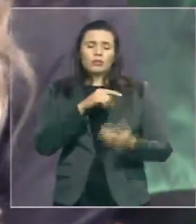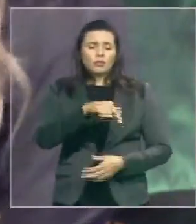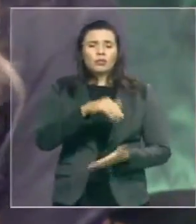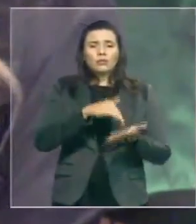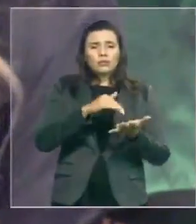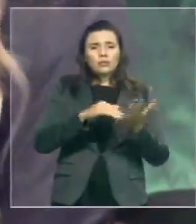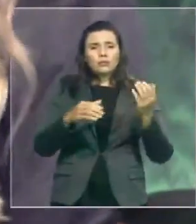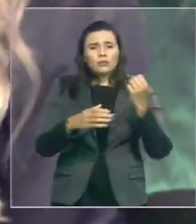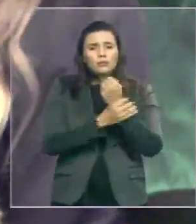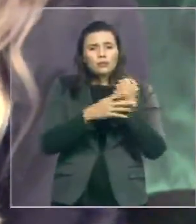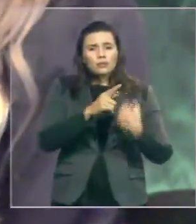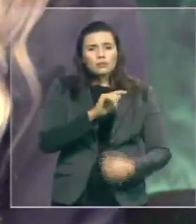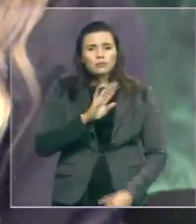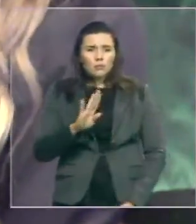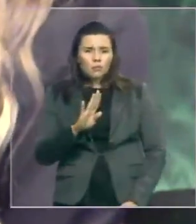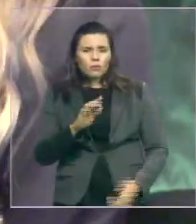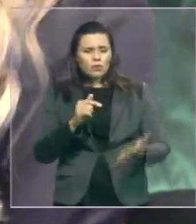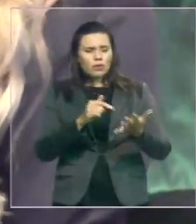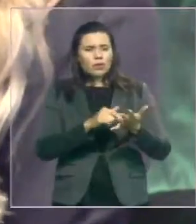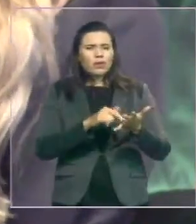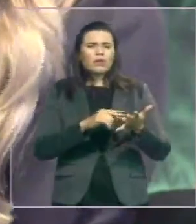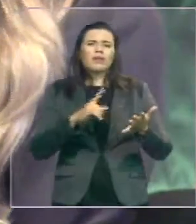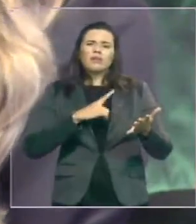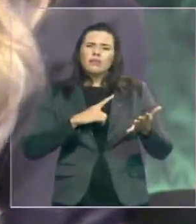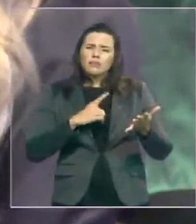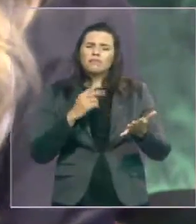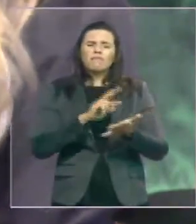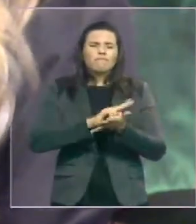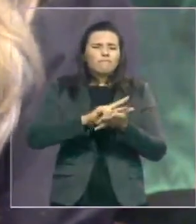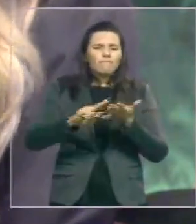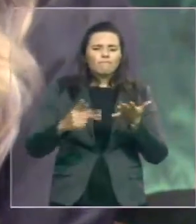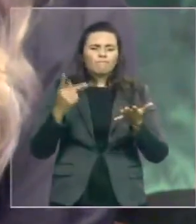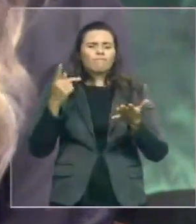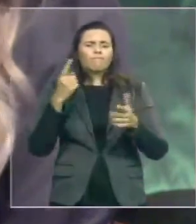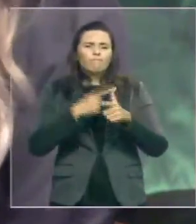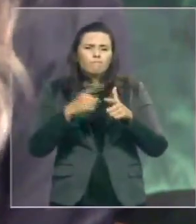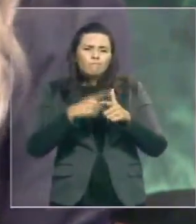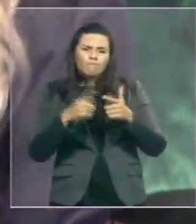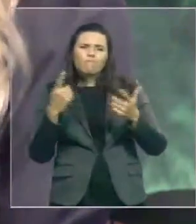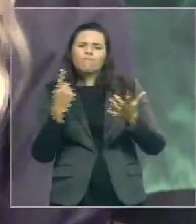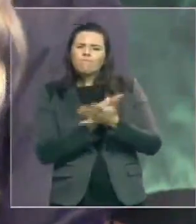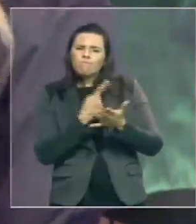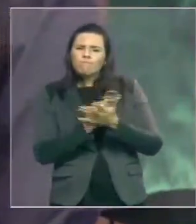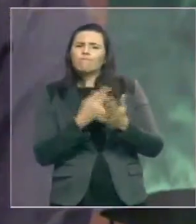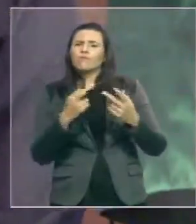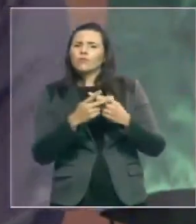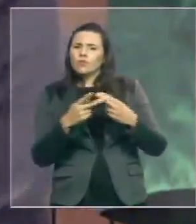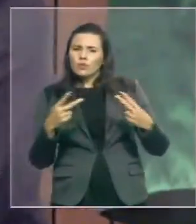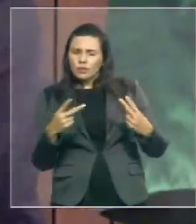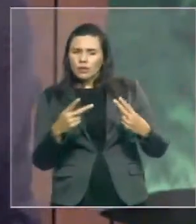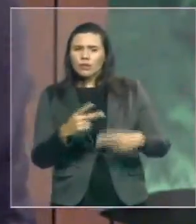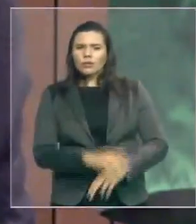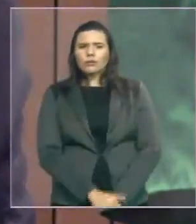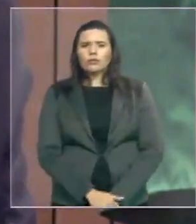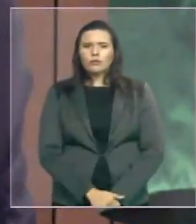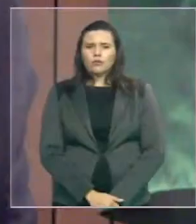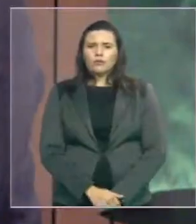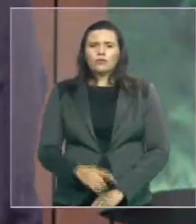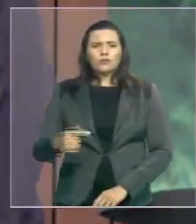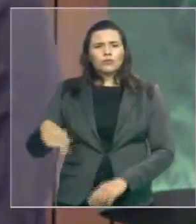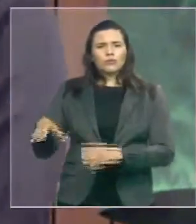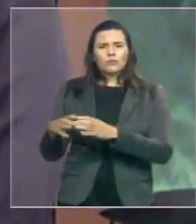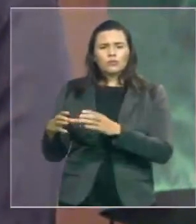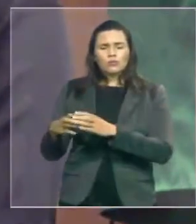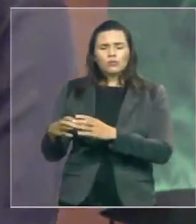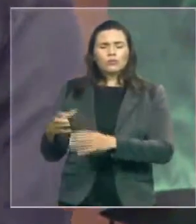irregularidades denunciadas já há algum tempo por esses estagiários que estão nessa